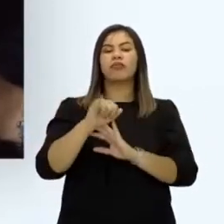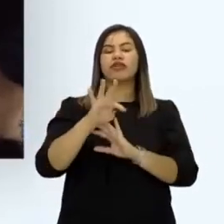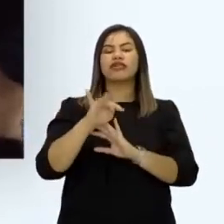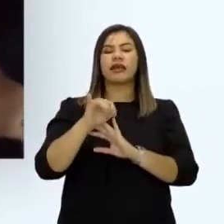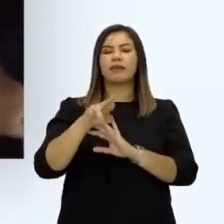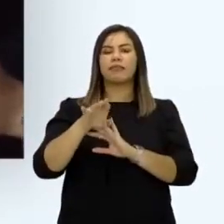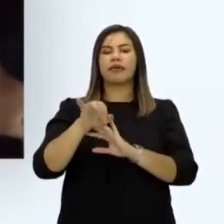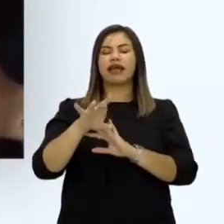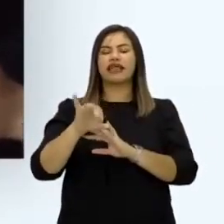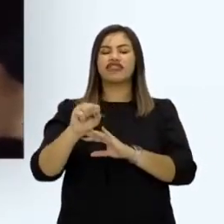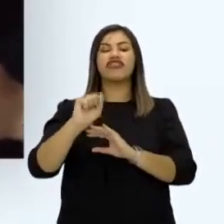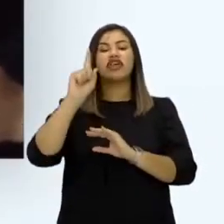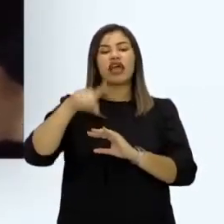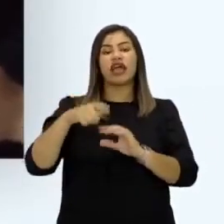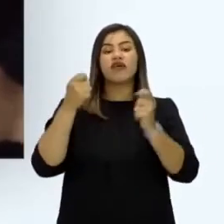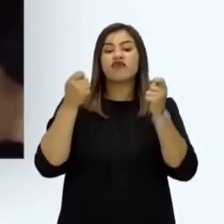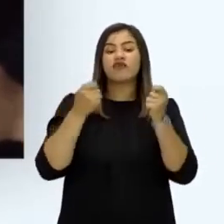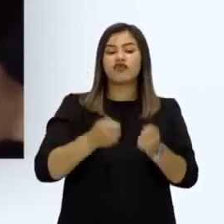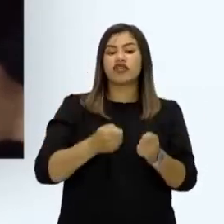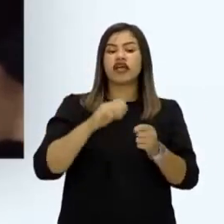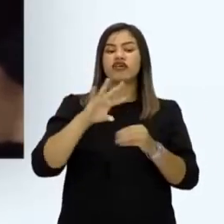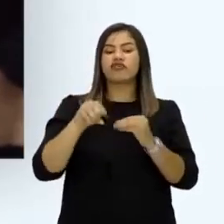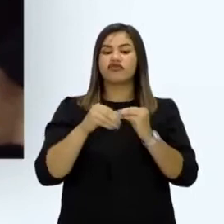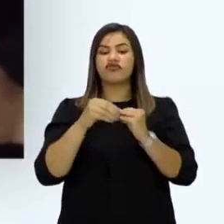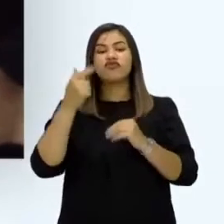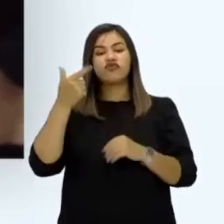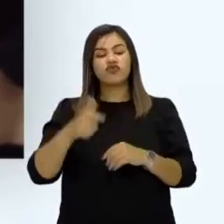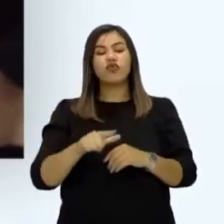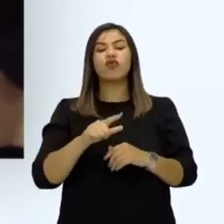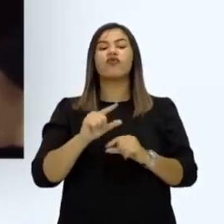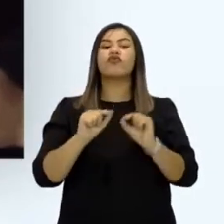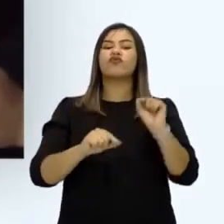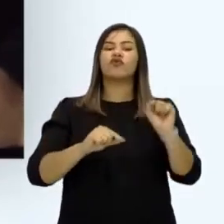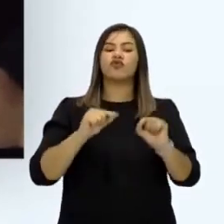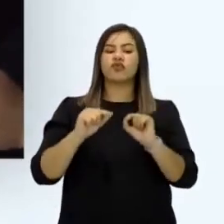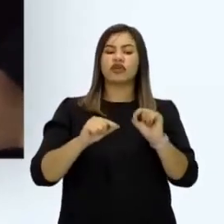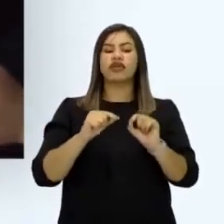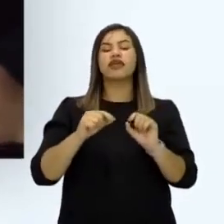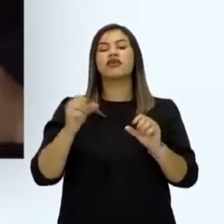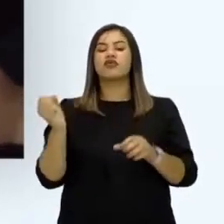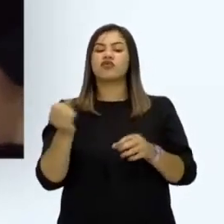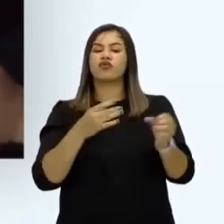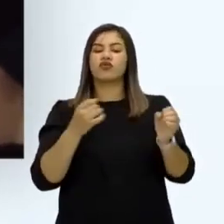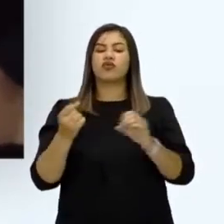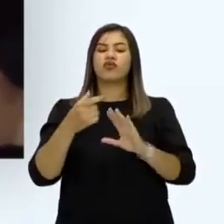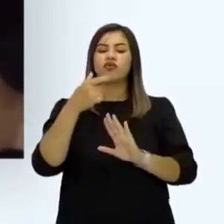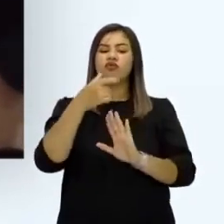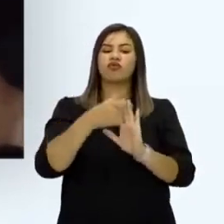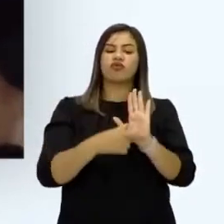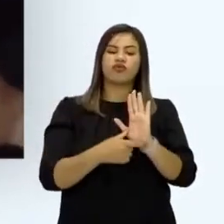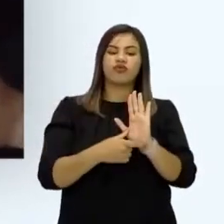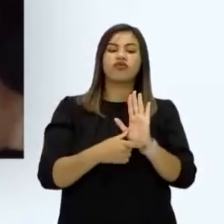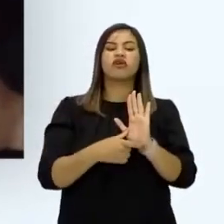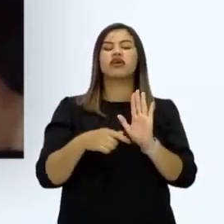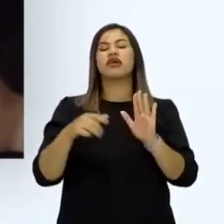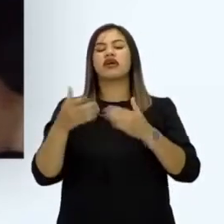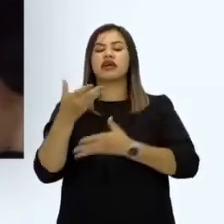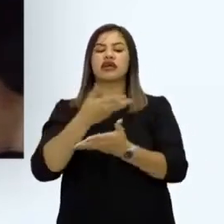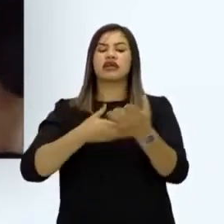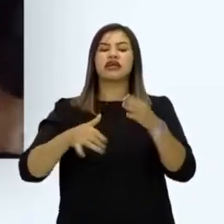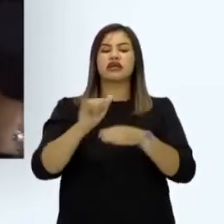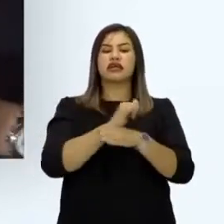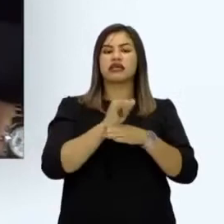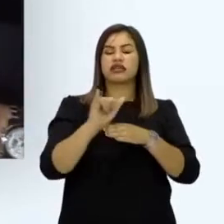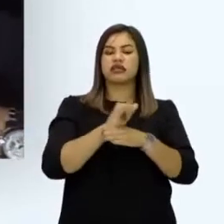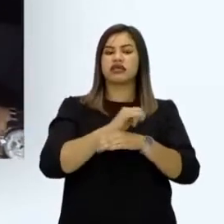de reforçar, reforçar em novos moldes, uma relação estratégica entre o meu